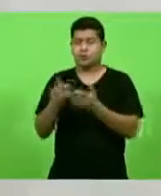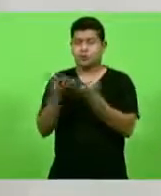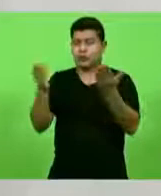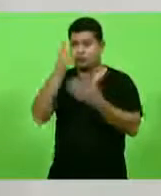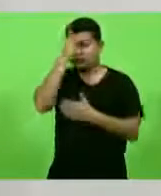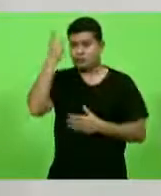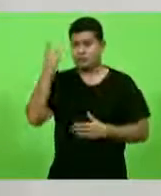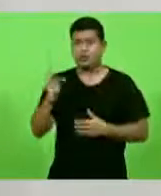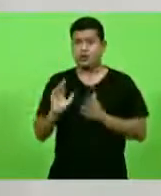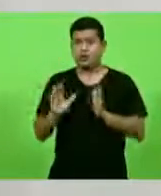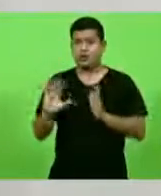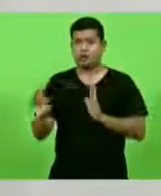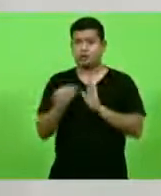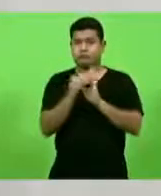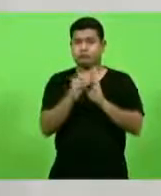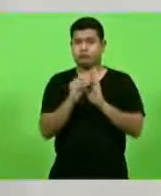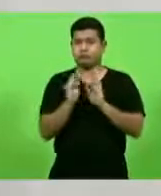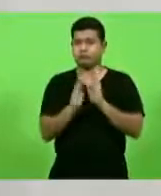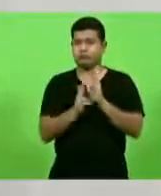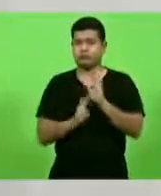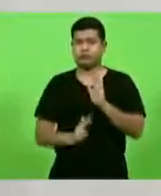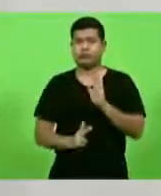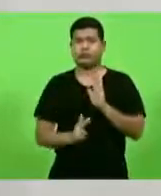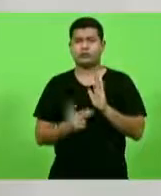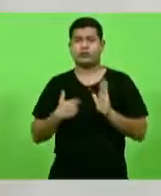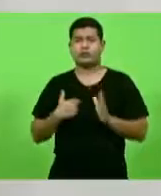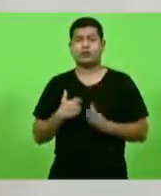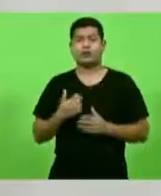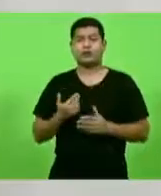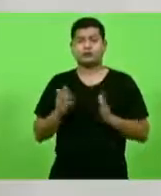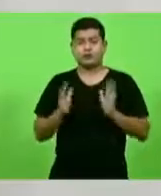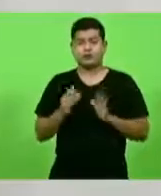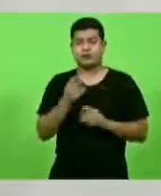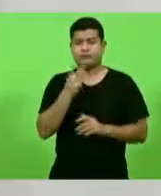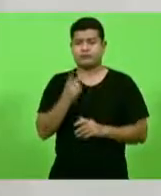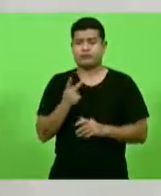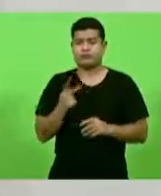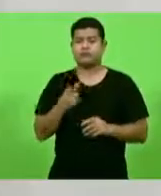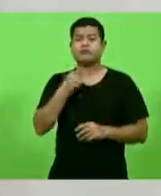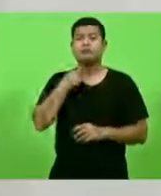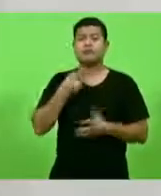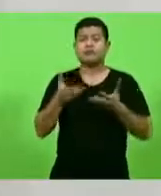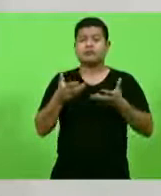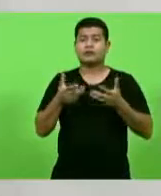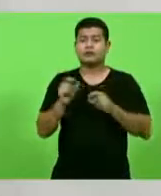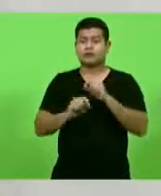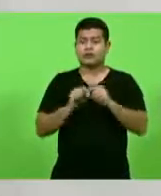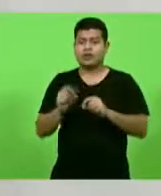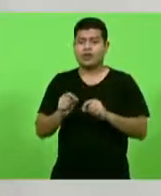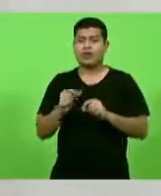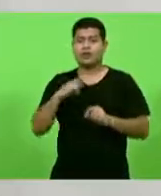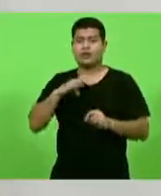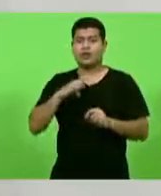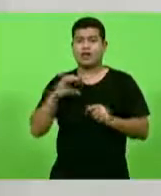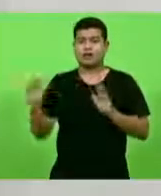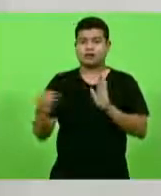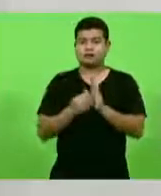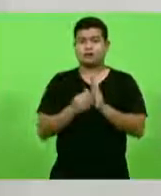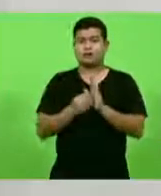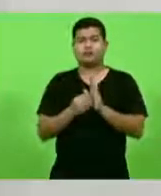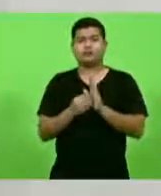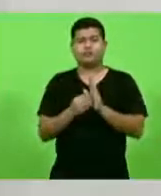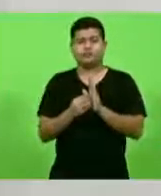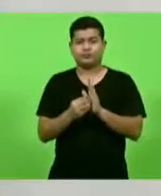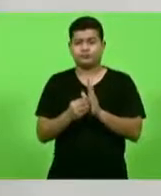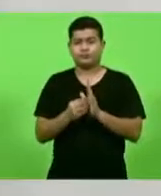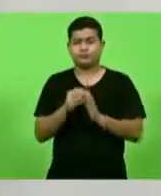e desejo, sinceramente, para que nós possamos ter no currículo escolar alguns belos ensinamentos